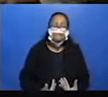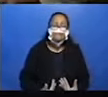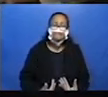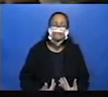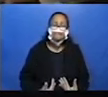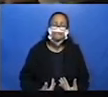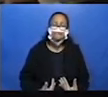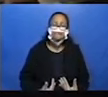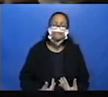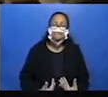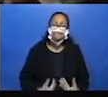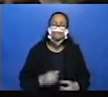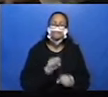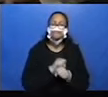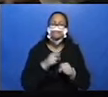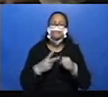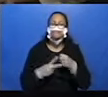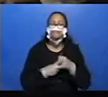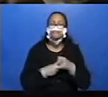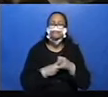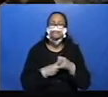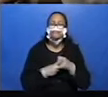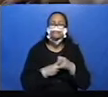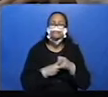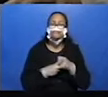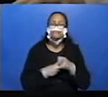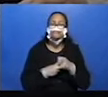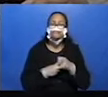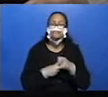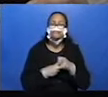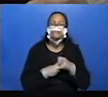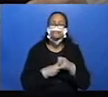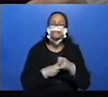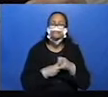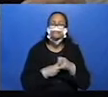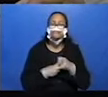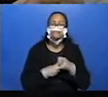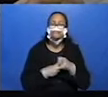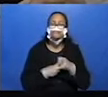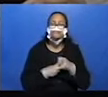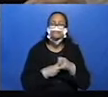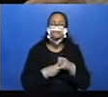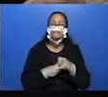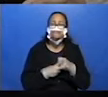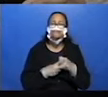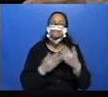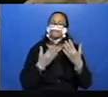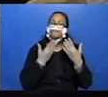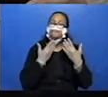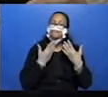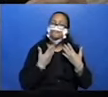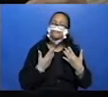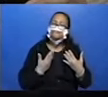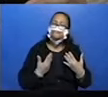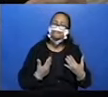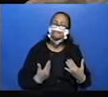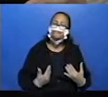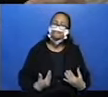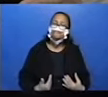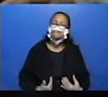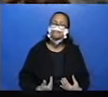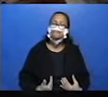O advérbio aqui, no caso de intensidade muito, está se referindo a esse adjetivo aqui, cansada.